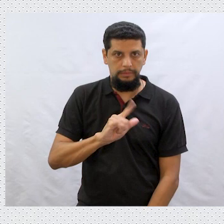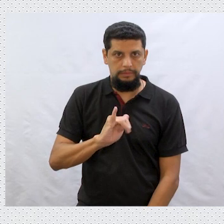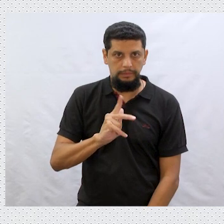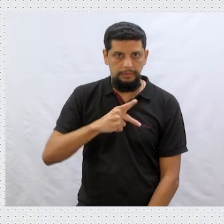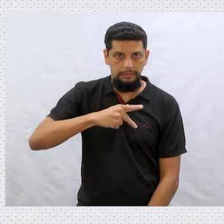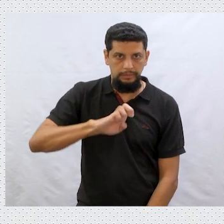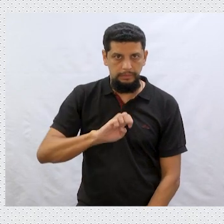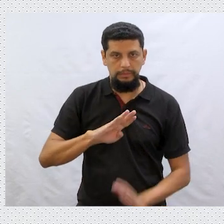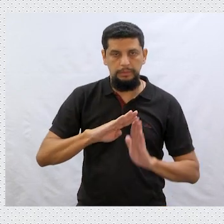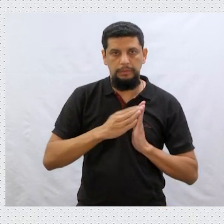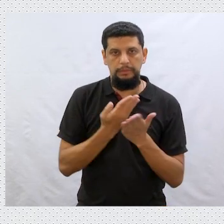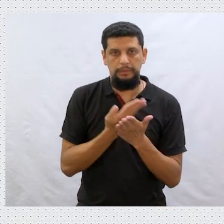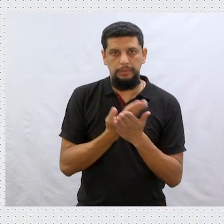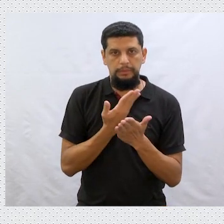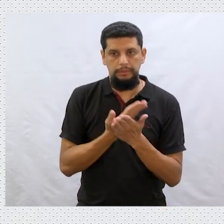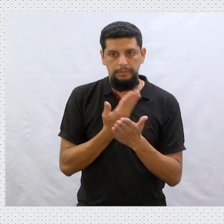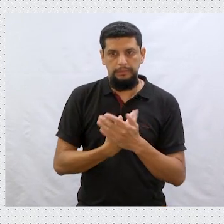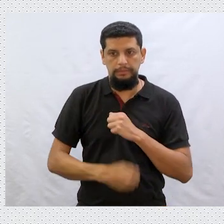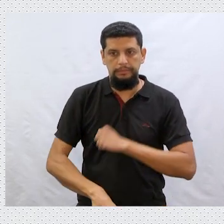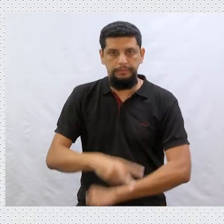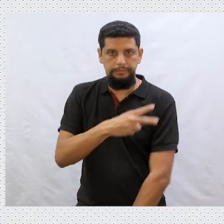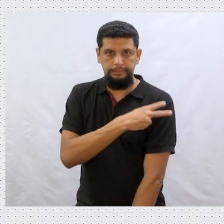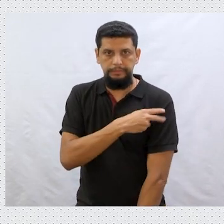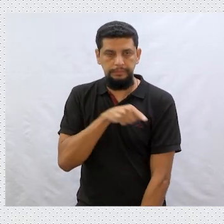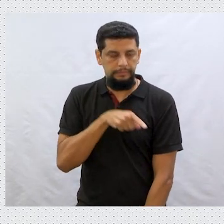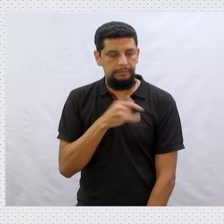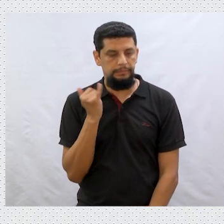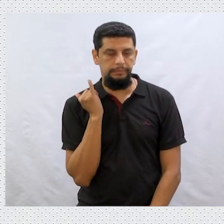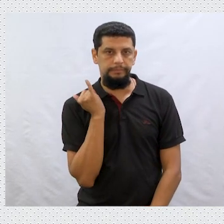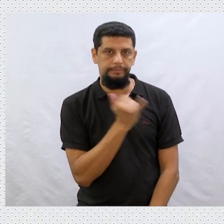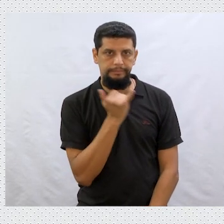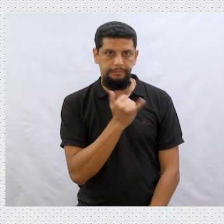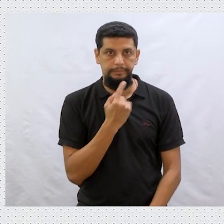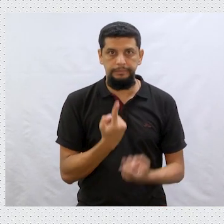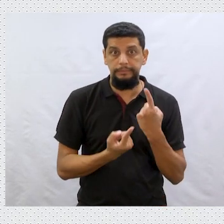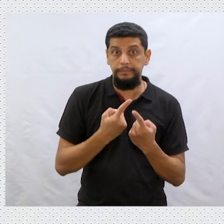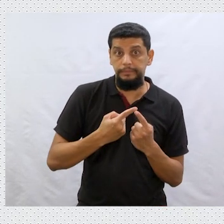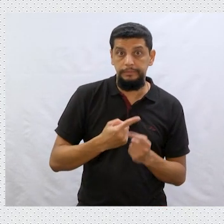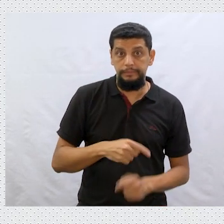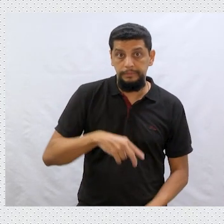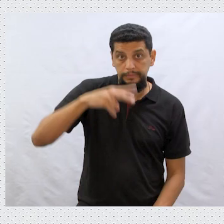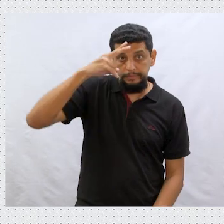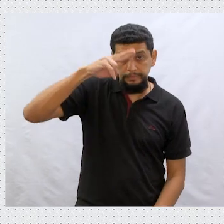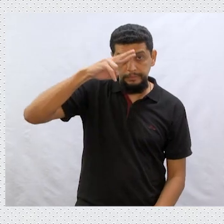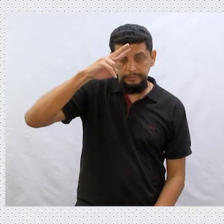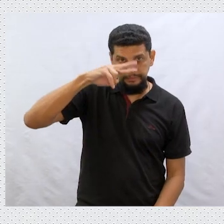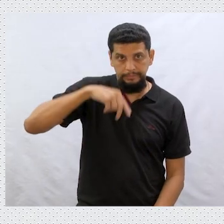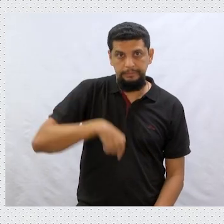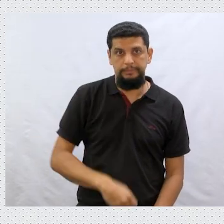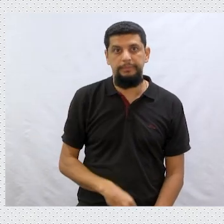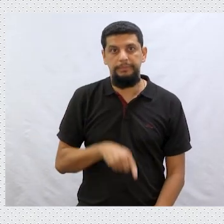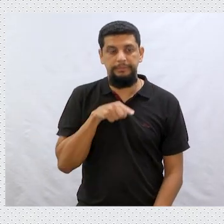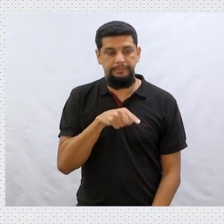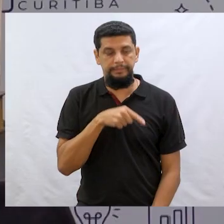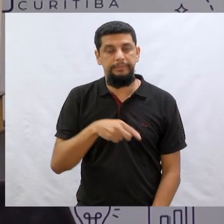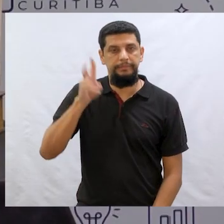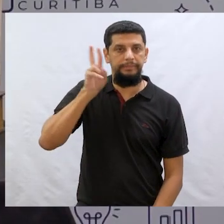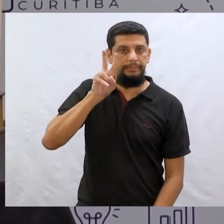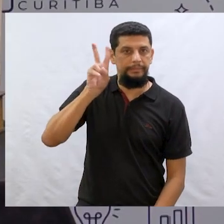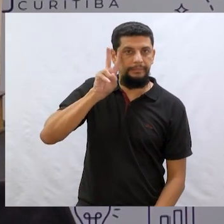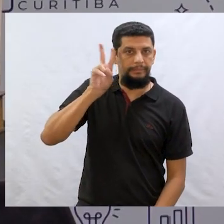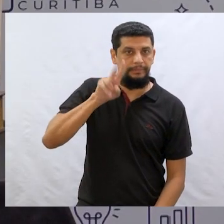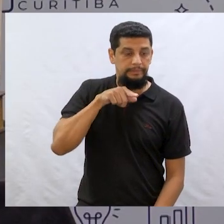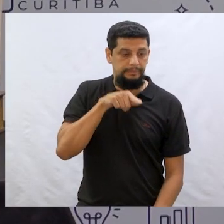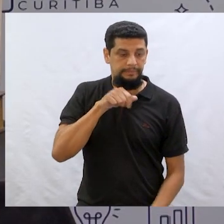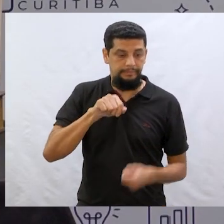no segundo ano da Escola Municipal Sem Romário Martins. E ele vai nos contar qual é a versão da história do João e o Pé de Feijão que ele